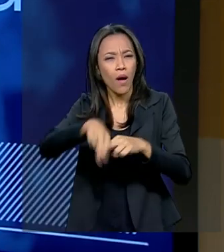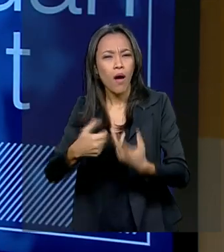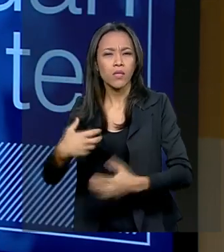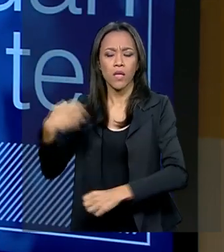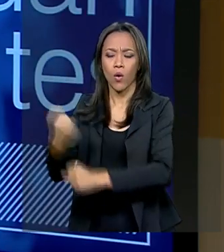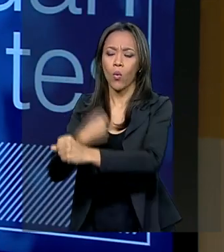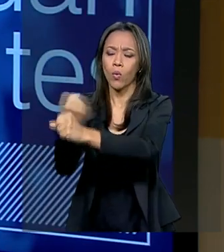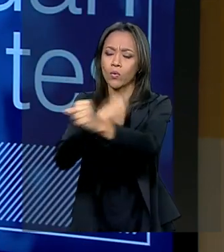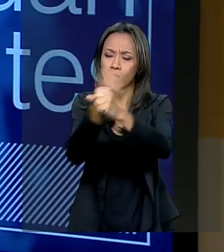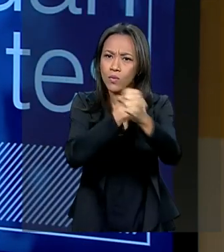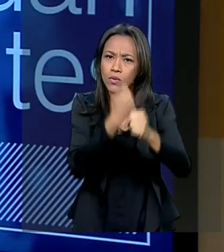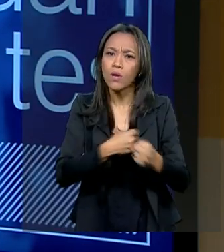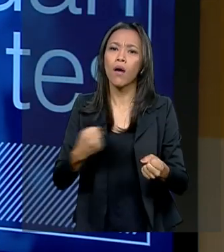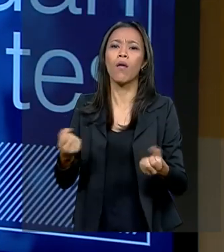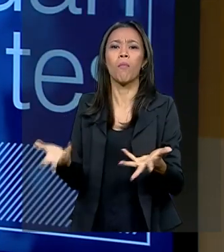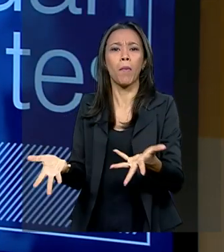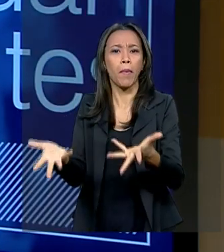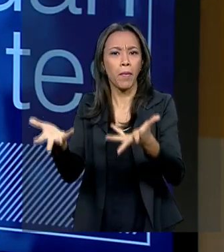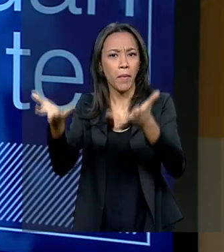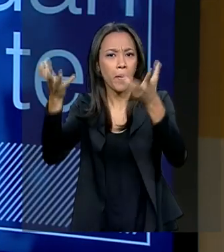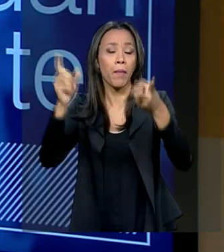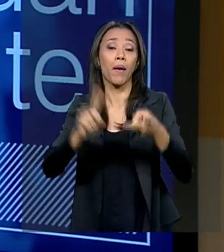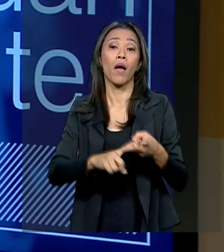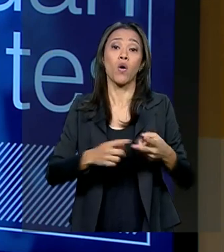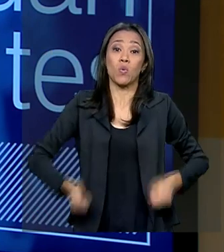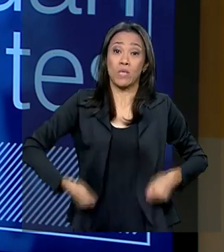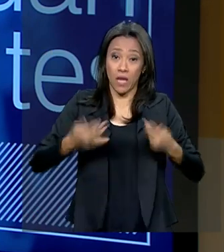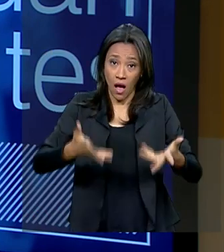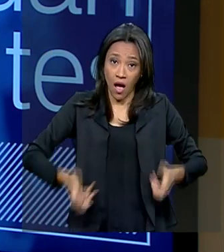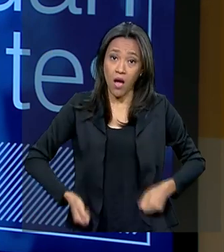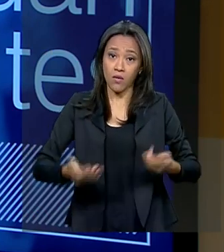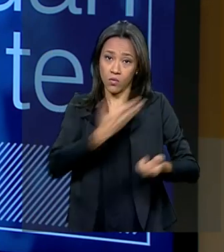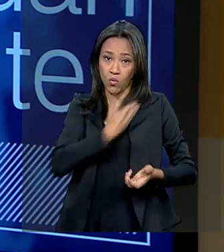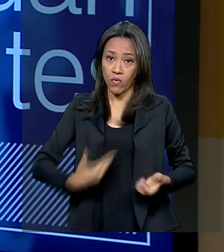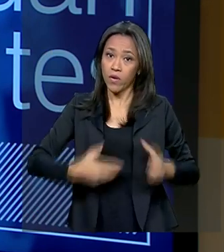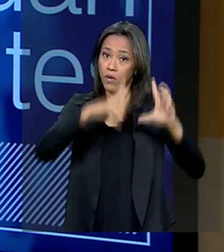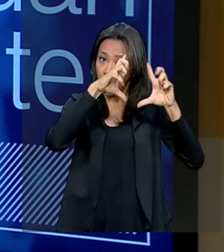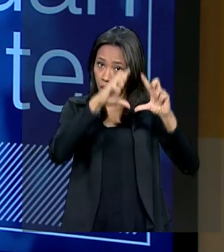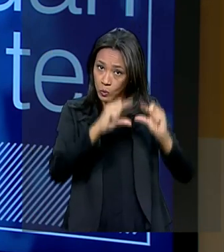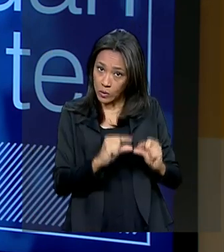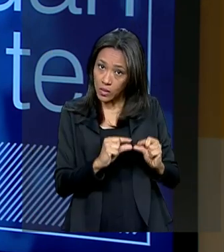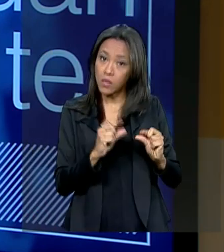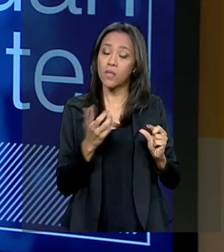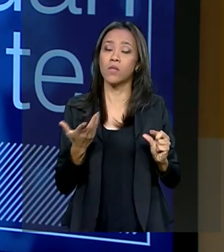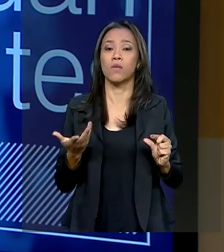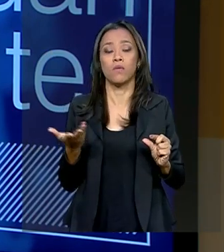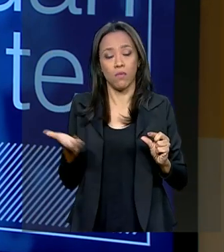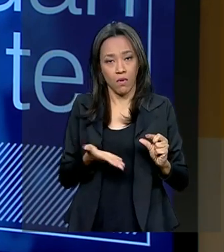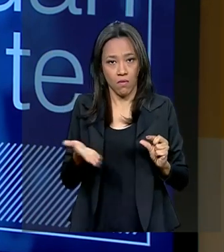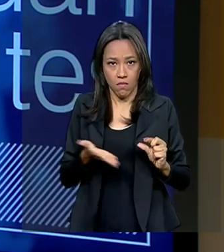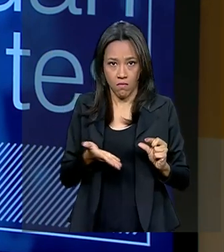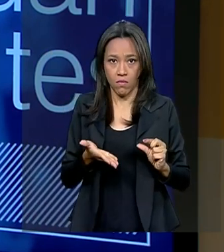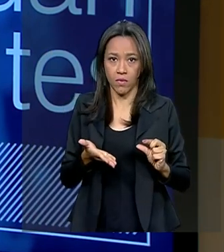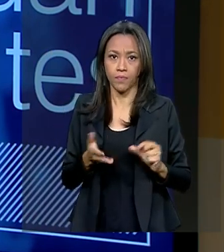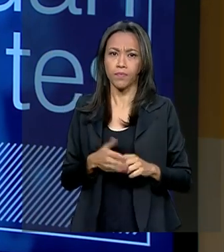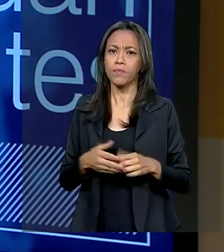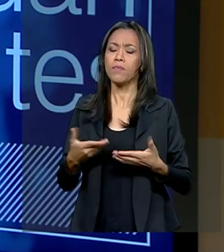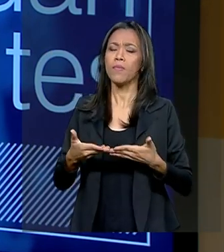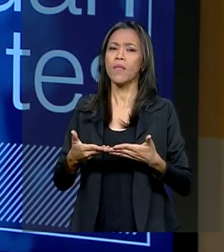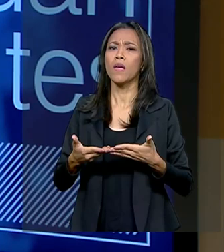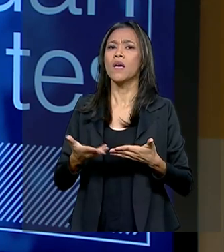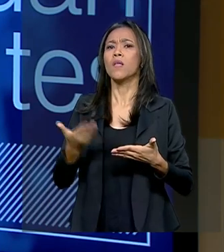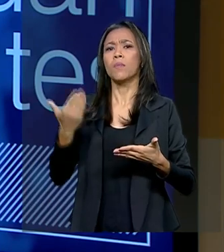civil. O gasto do governo caiu, não está sendo via consumo e crédito barato, como era no